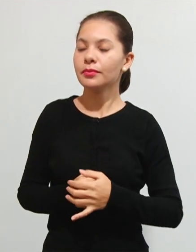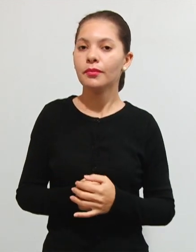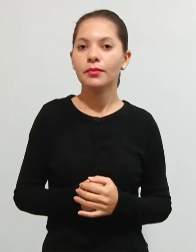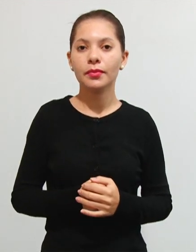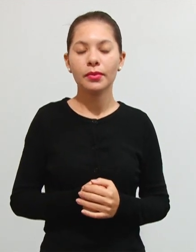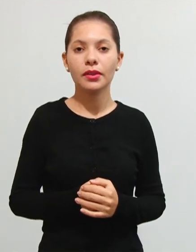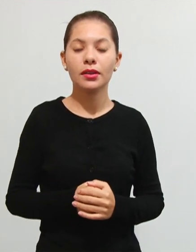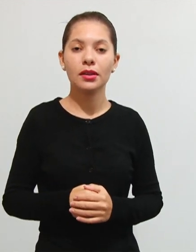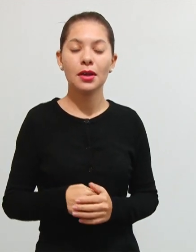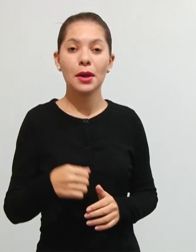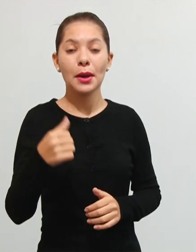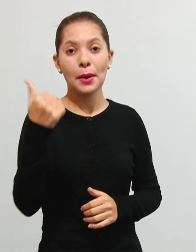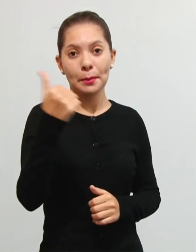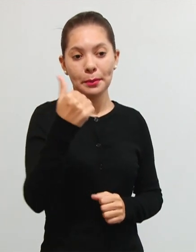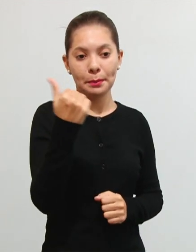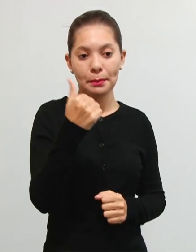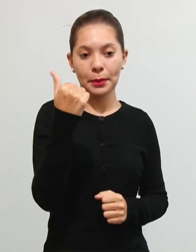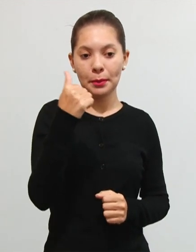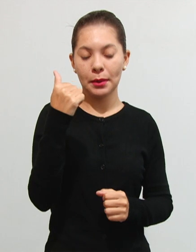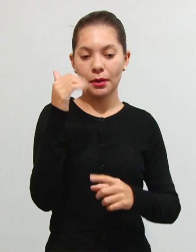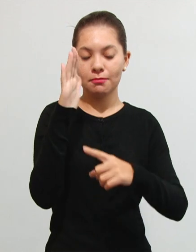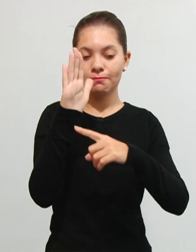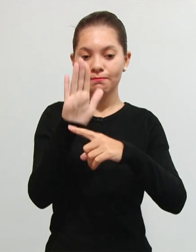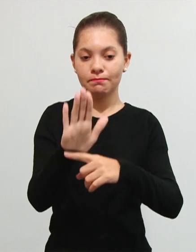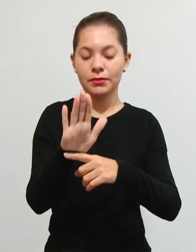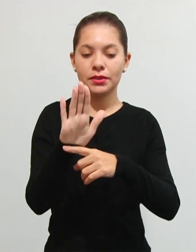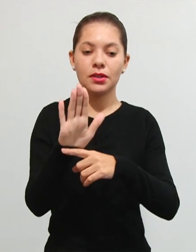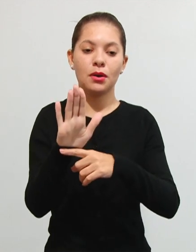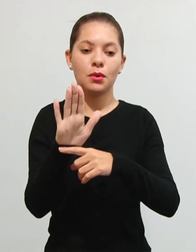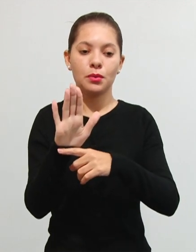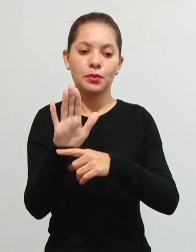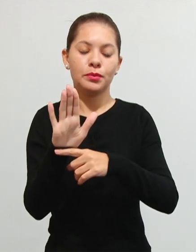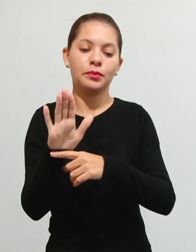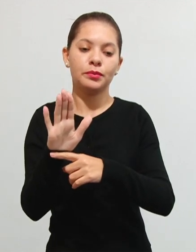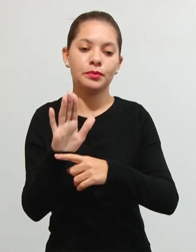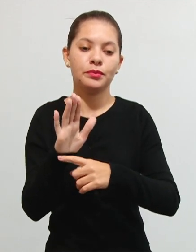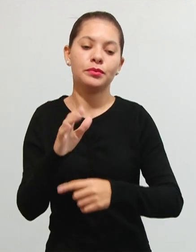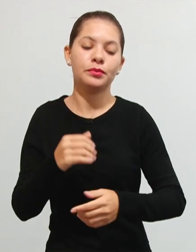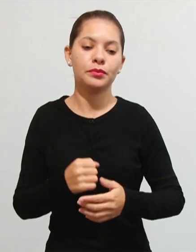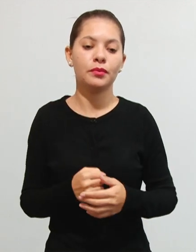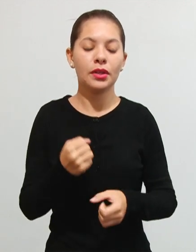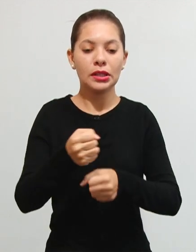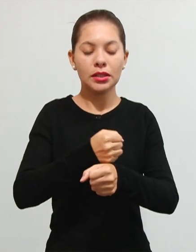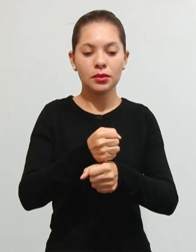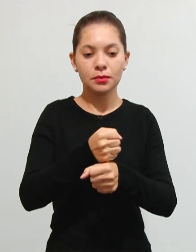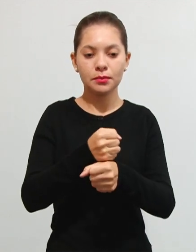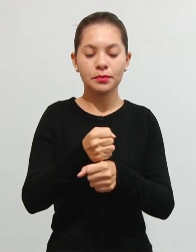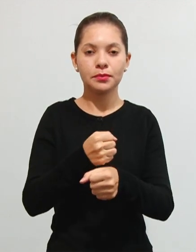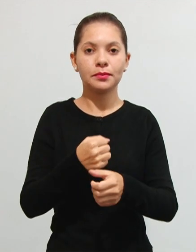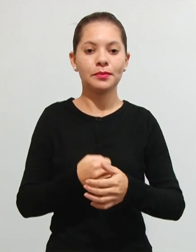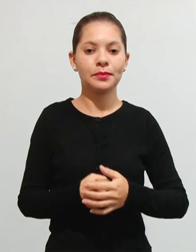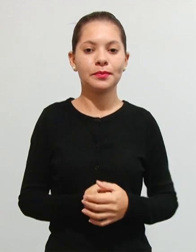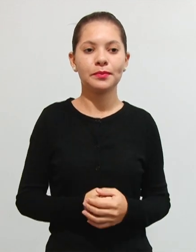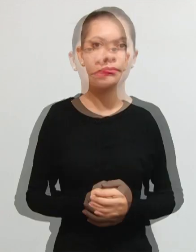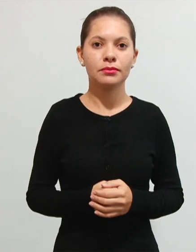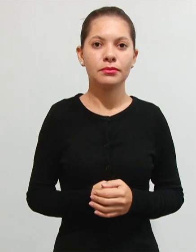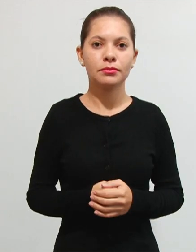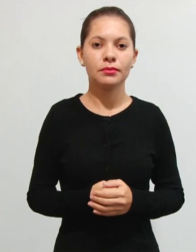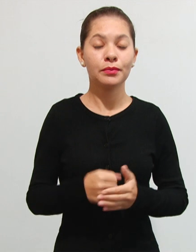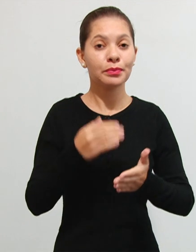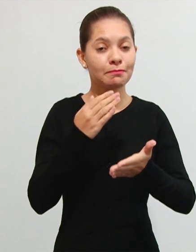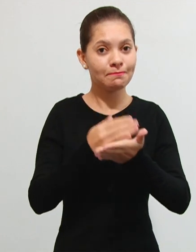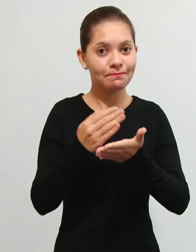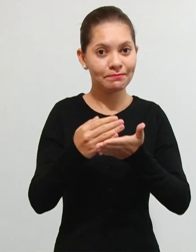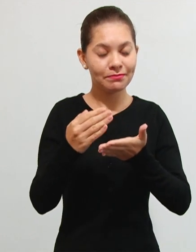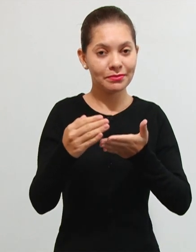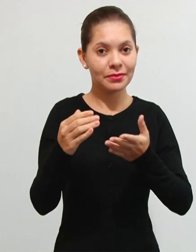vai ser dividida em contribuições sindicais e contribuição de anuidade dando